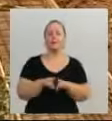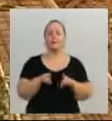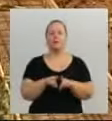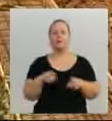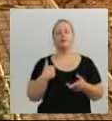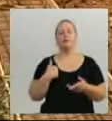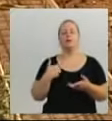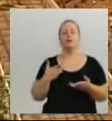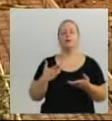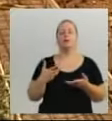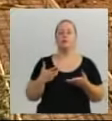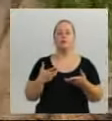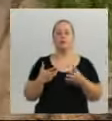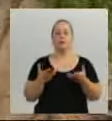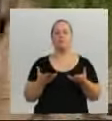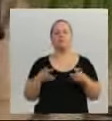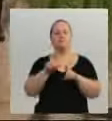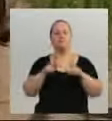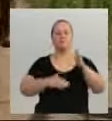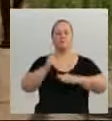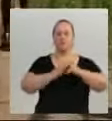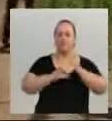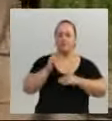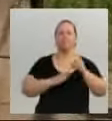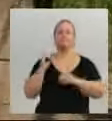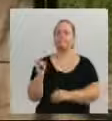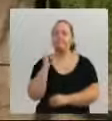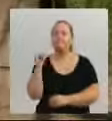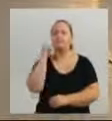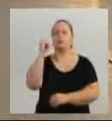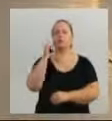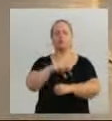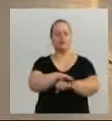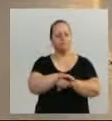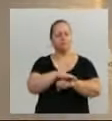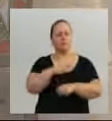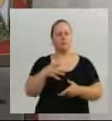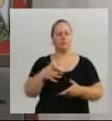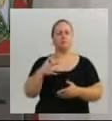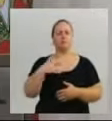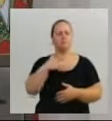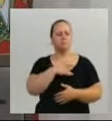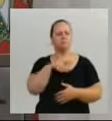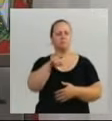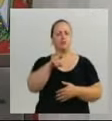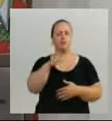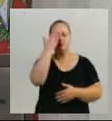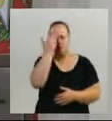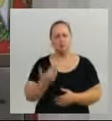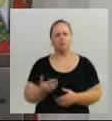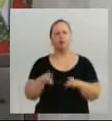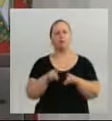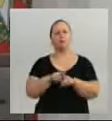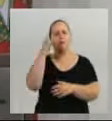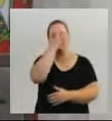Secretaria de Obras, esta obra é realmente muito importante para garantir segurança, dignidade às pessoas. Dizendo